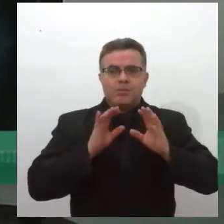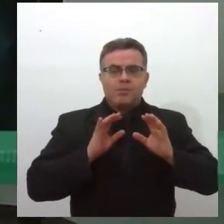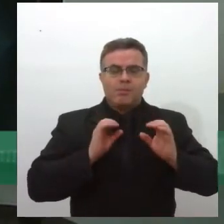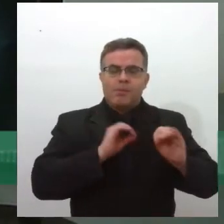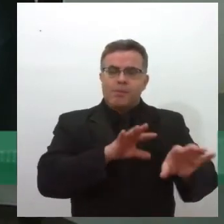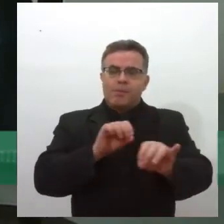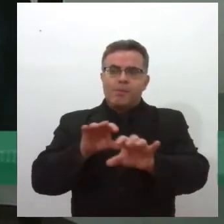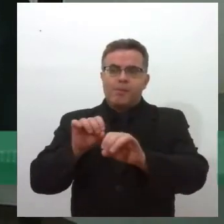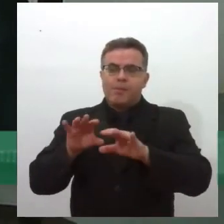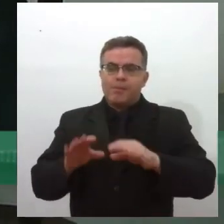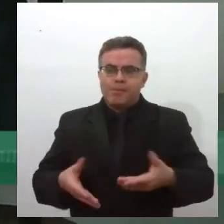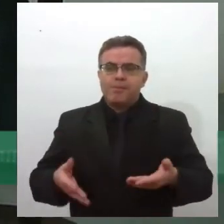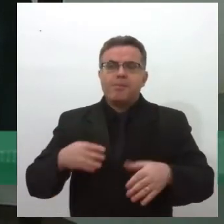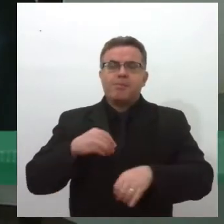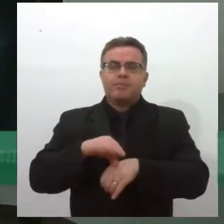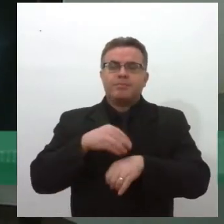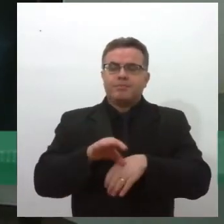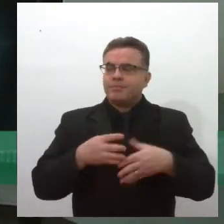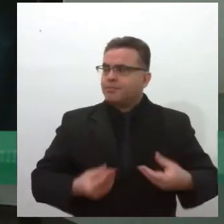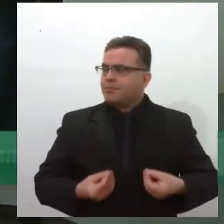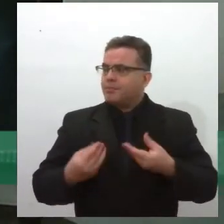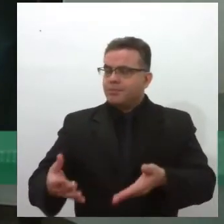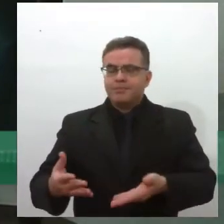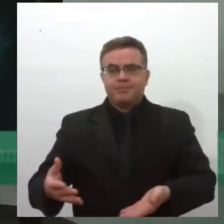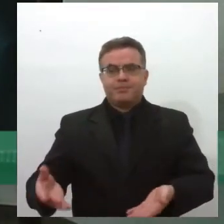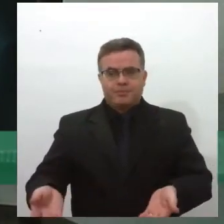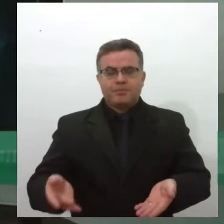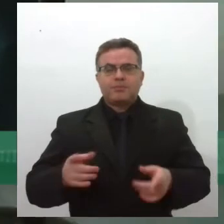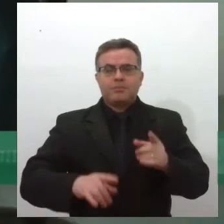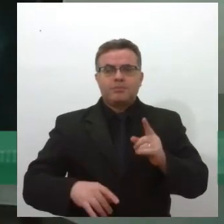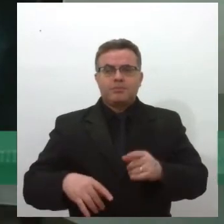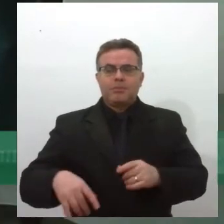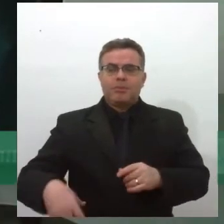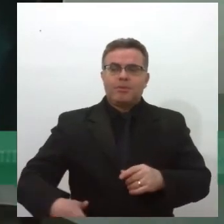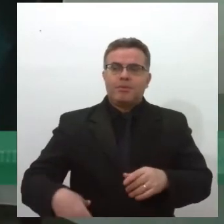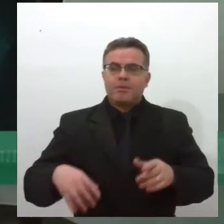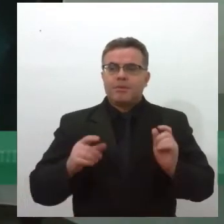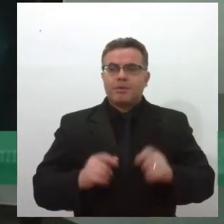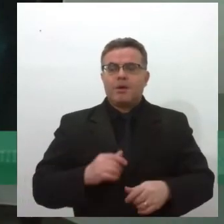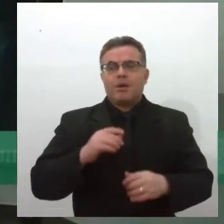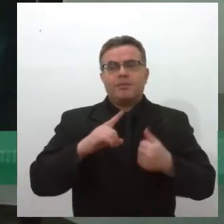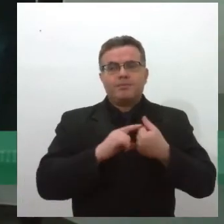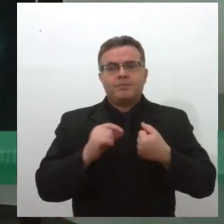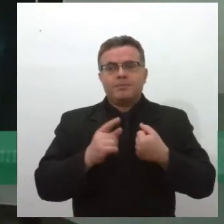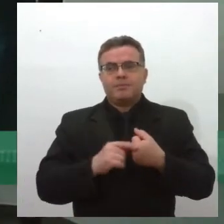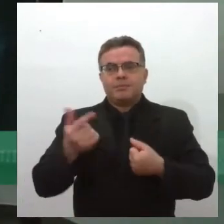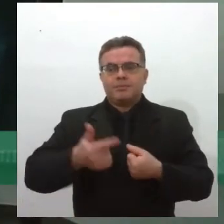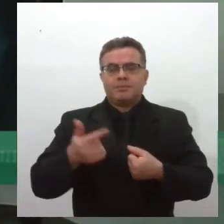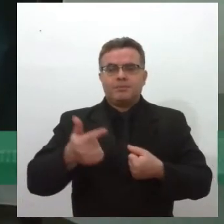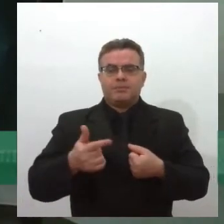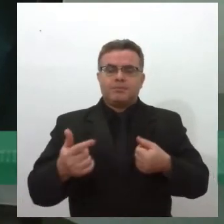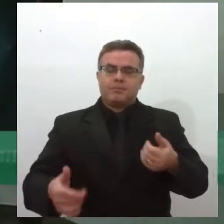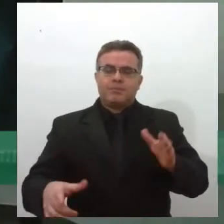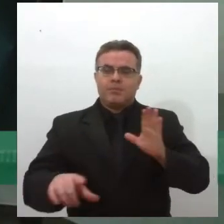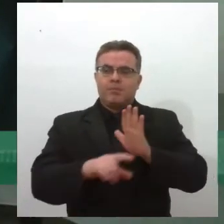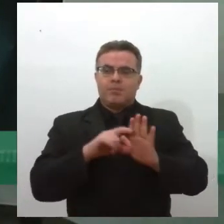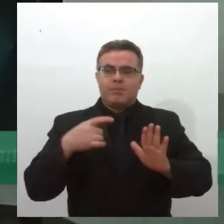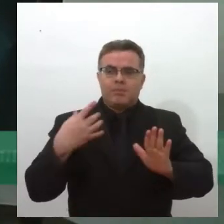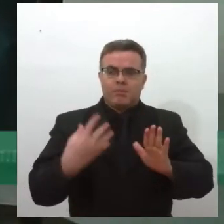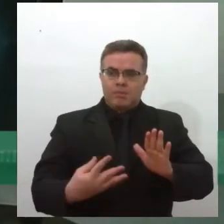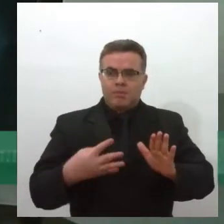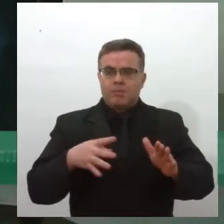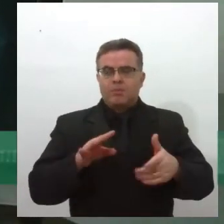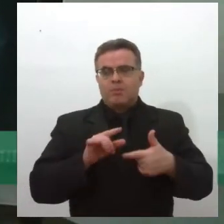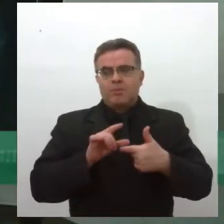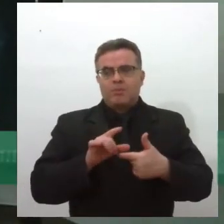órgãos e aí tem outros artigos e tem no artigo 2º, né? No parágrafo 4 diz que firmar